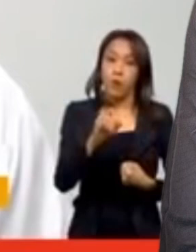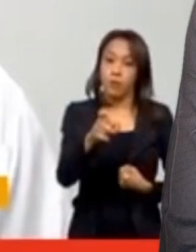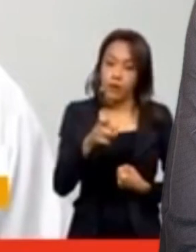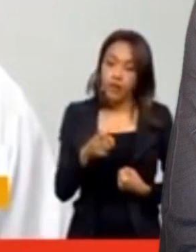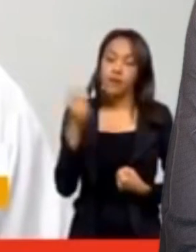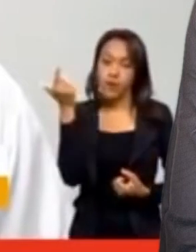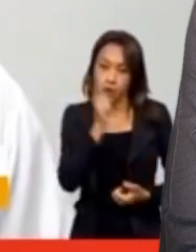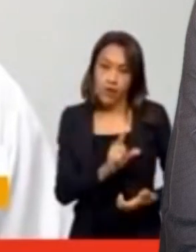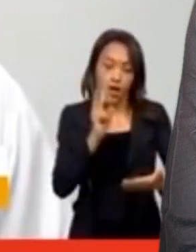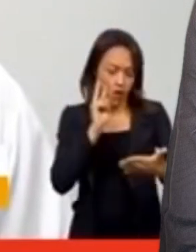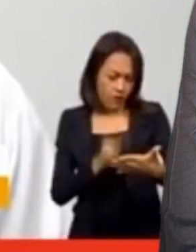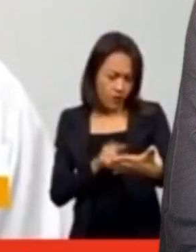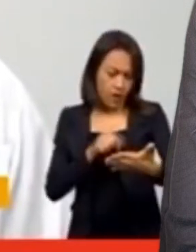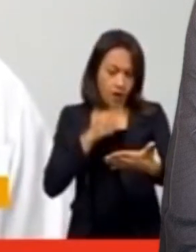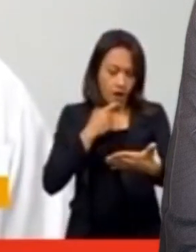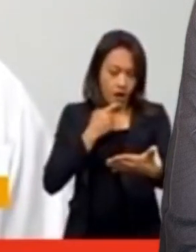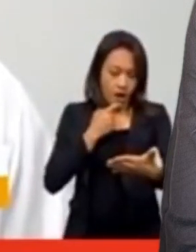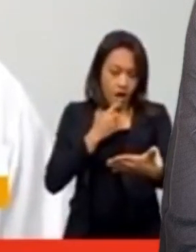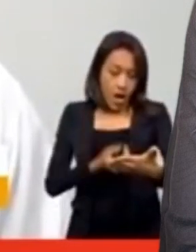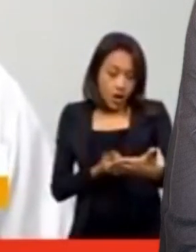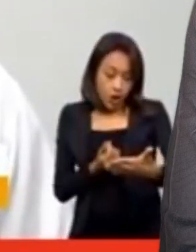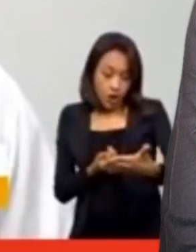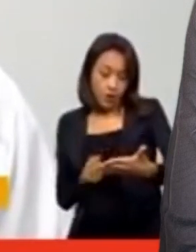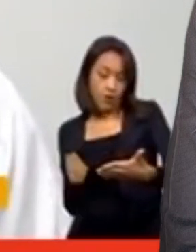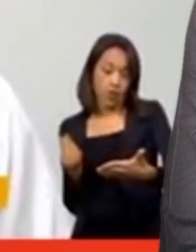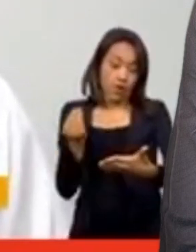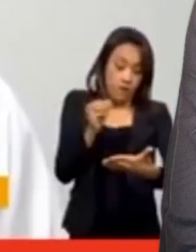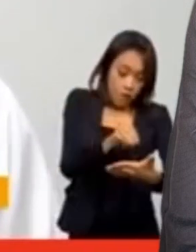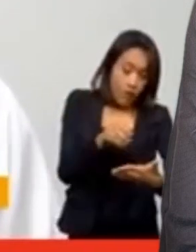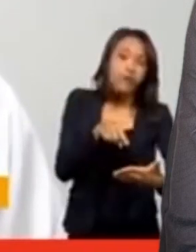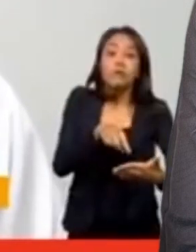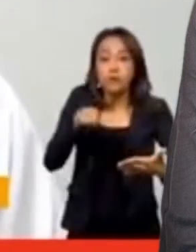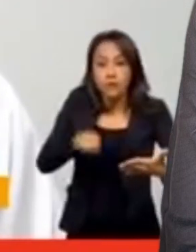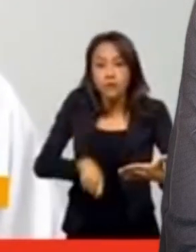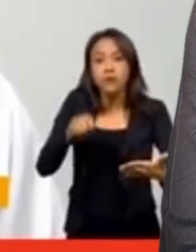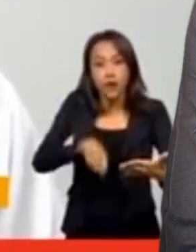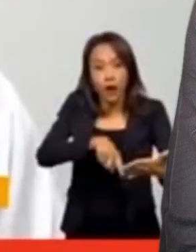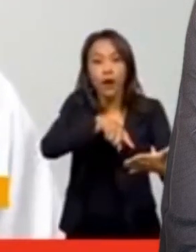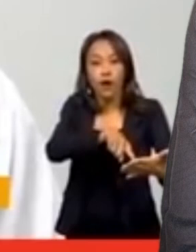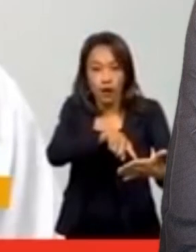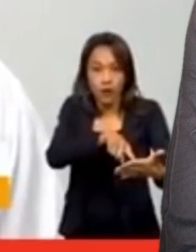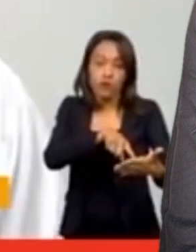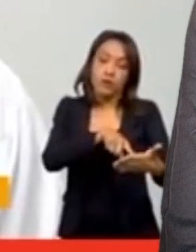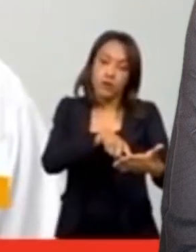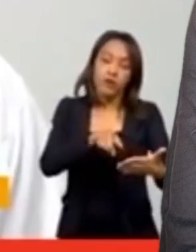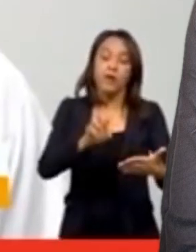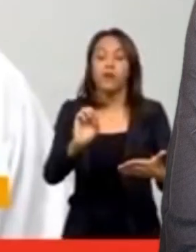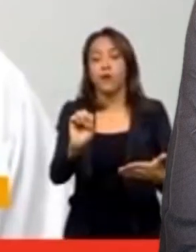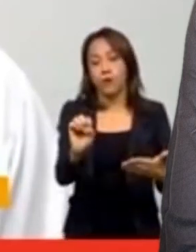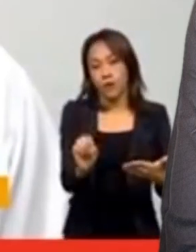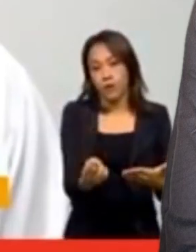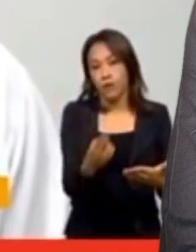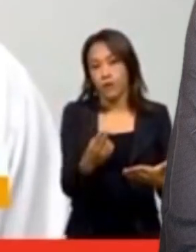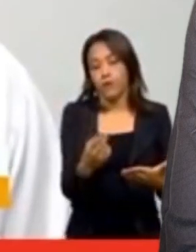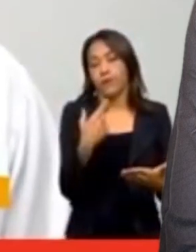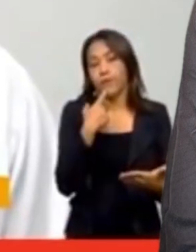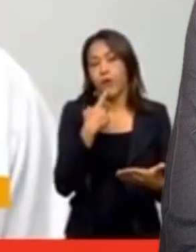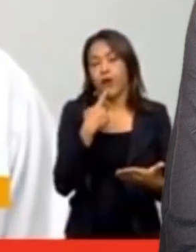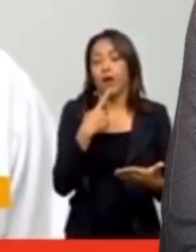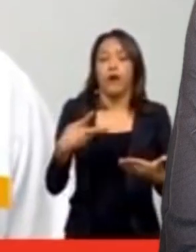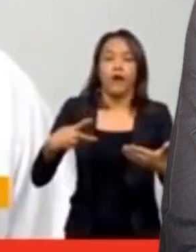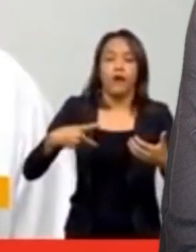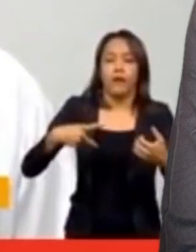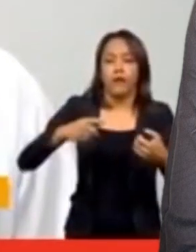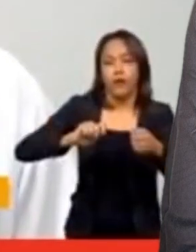essa opção de devolução e você verificando também no recebimento se for por uma chave de CNPJ,